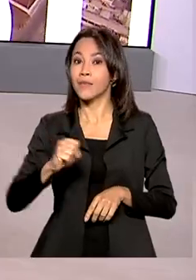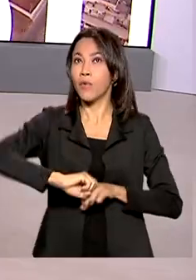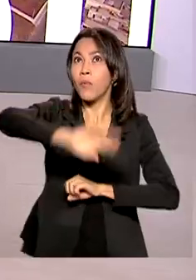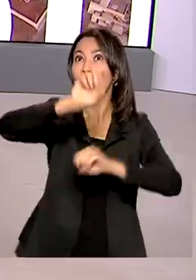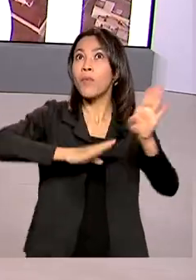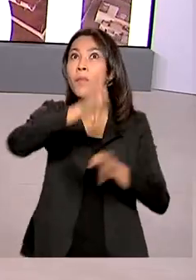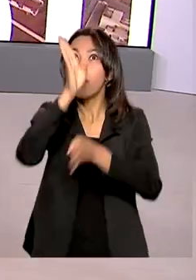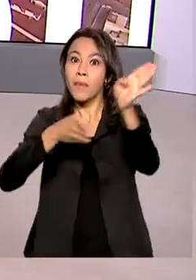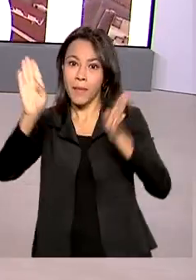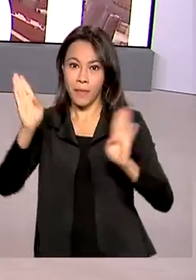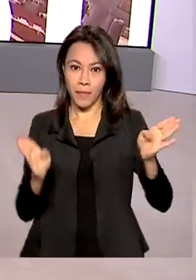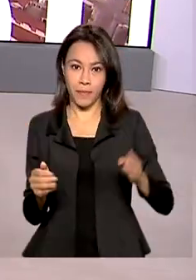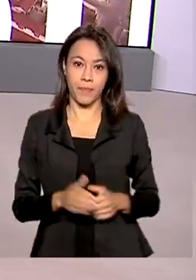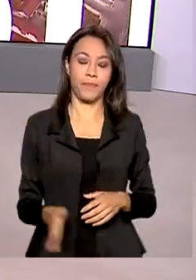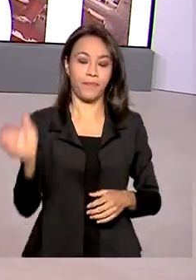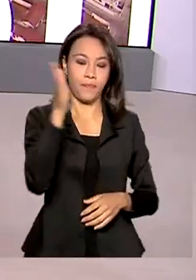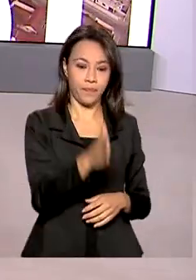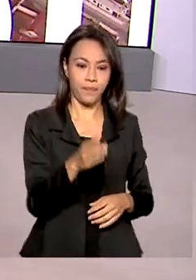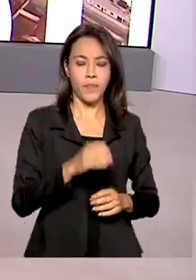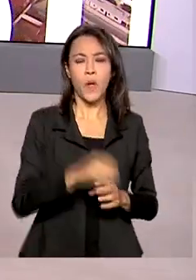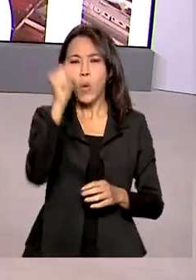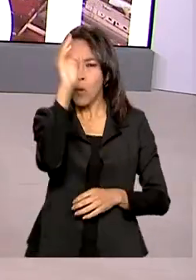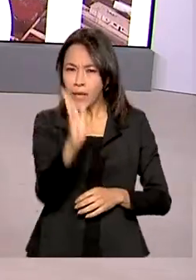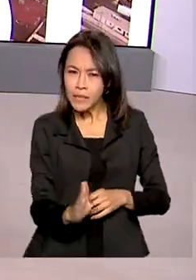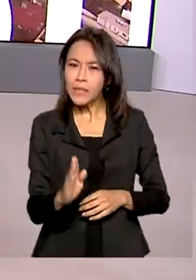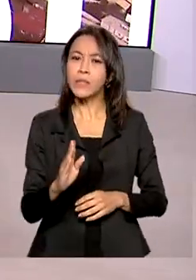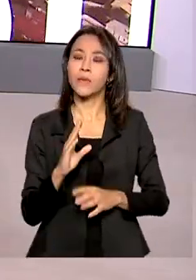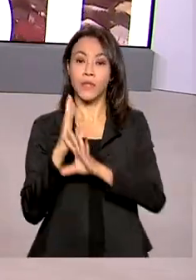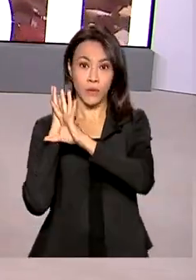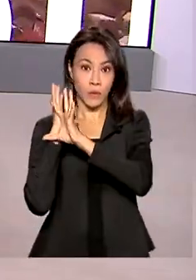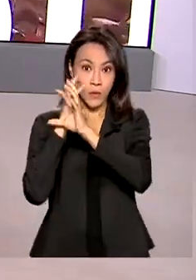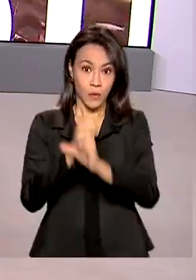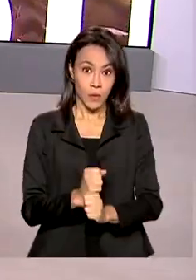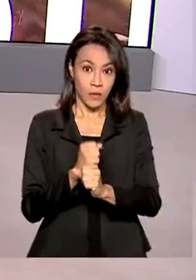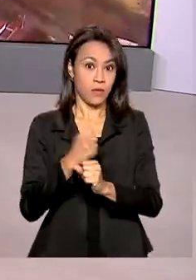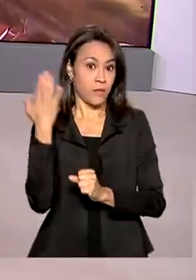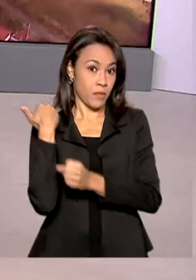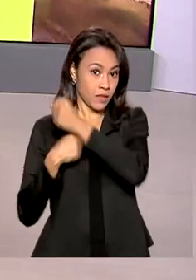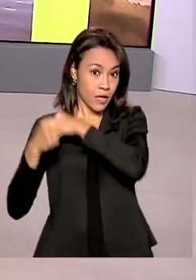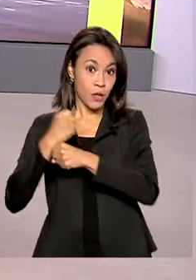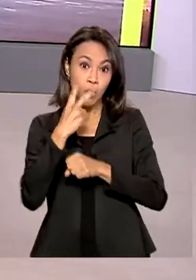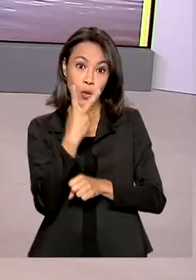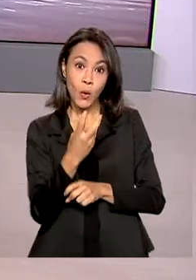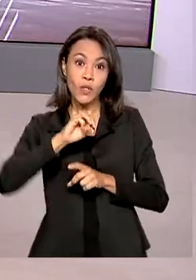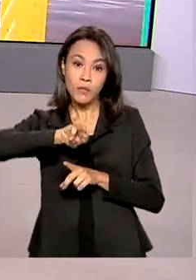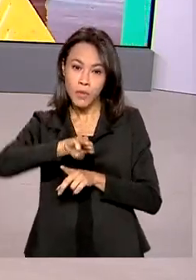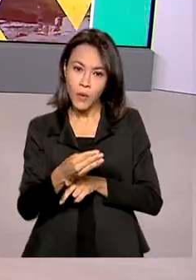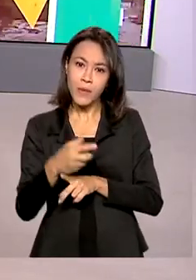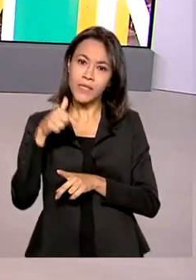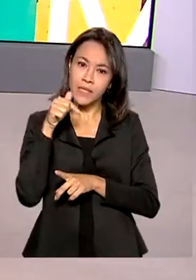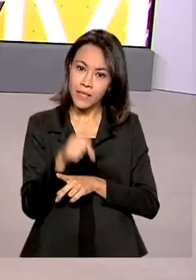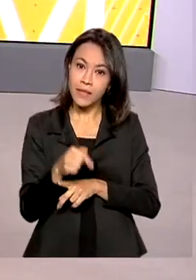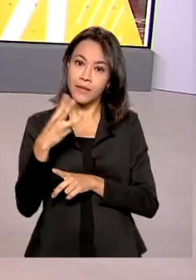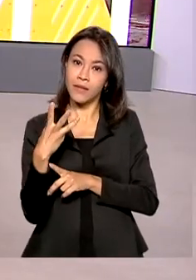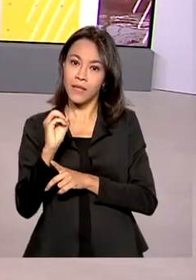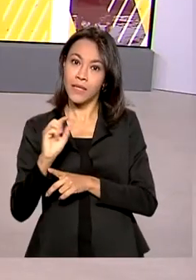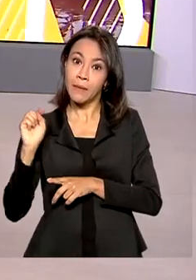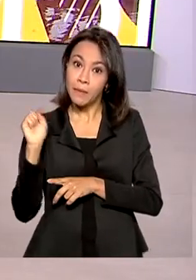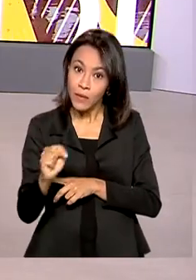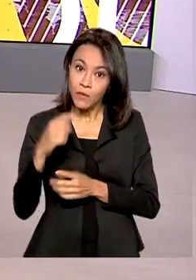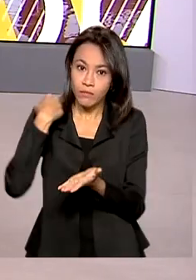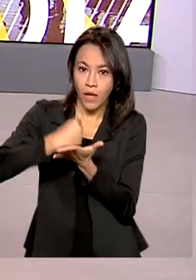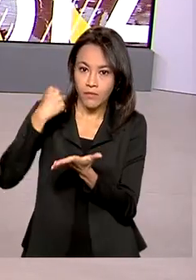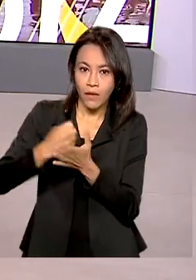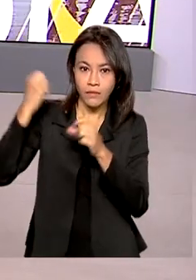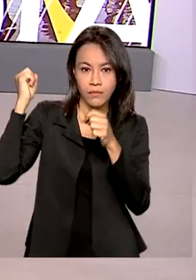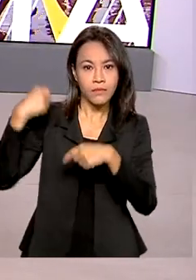O Brasil fechou 2021 com saldo superior a 2 milhões e 730 mil empregos formais. Os dados